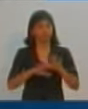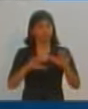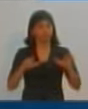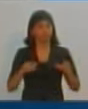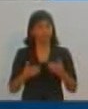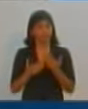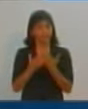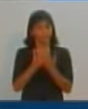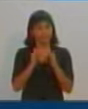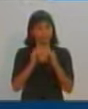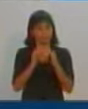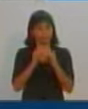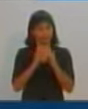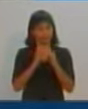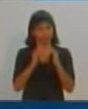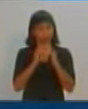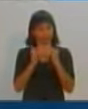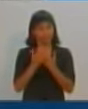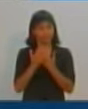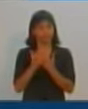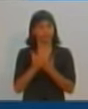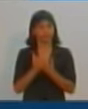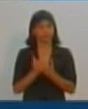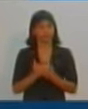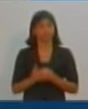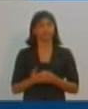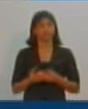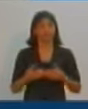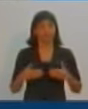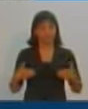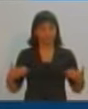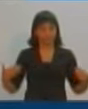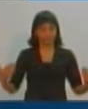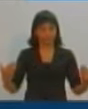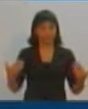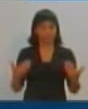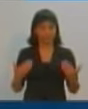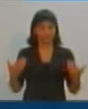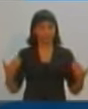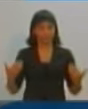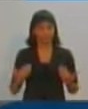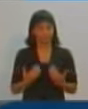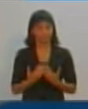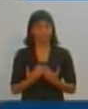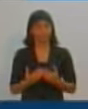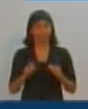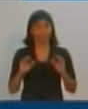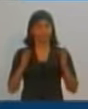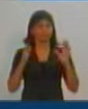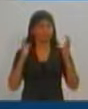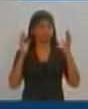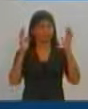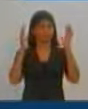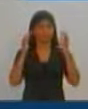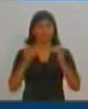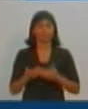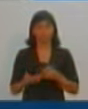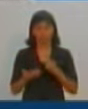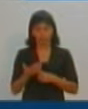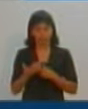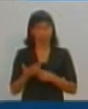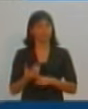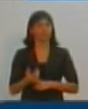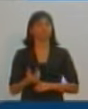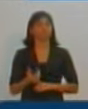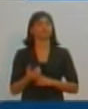possível, à medida que o seu tamanho, o tamanho da escola, assim requerer. Então, o carnaval de presidente prudente, por exemplo, terá todo o nosso apoio. Aliás,